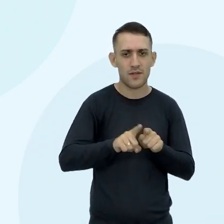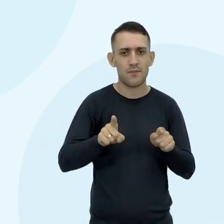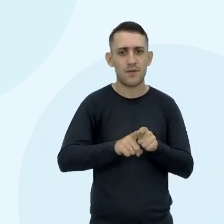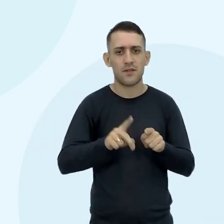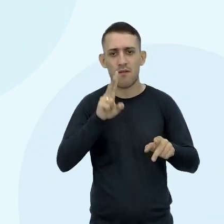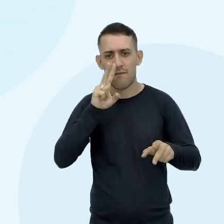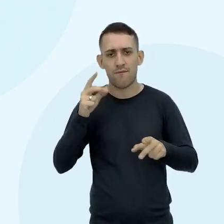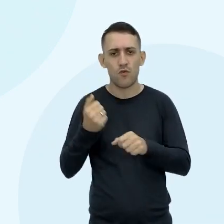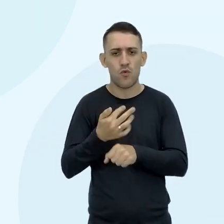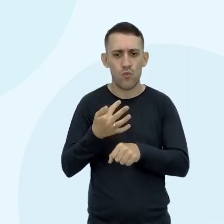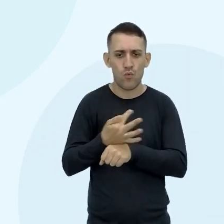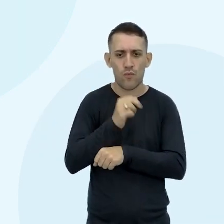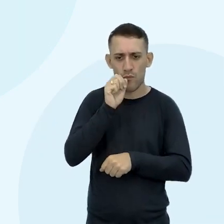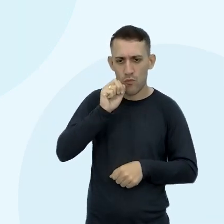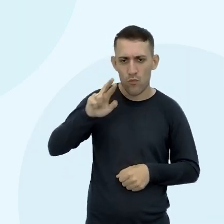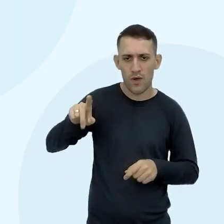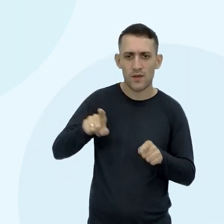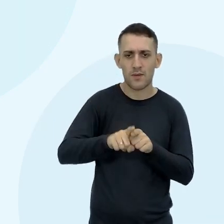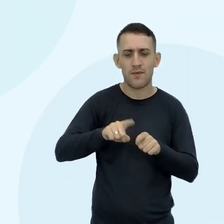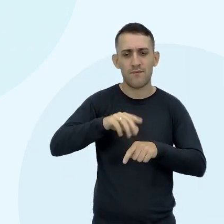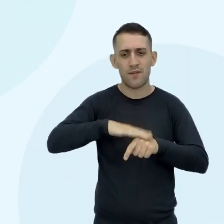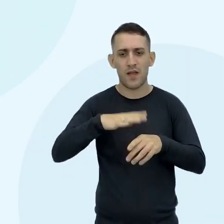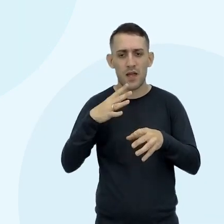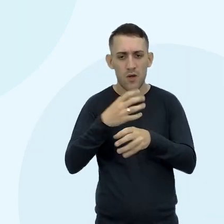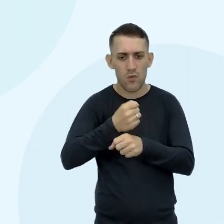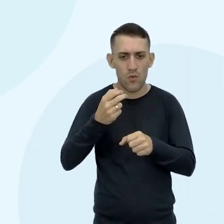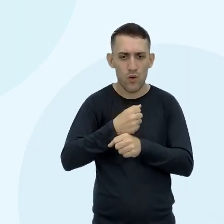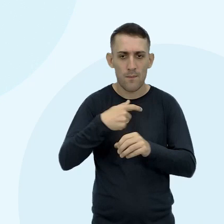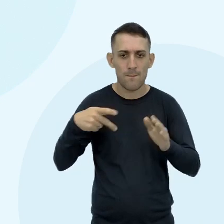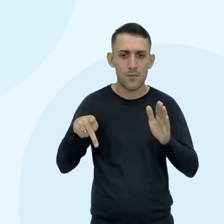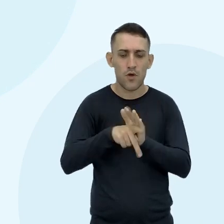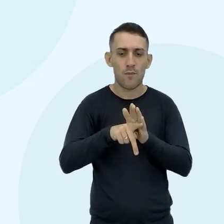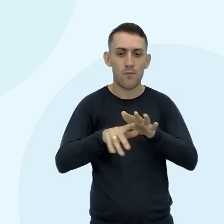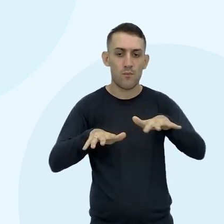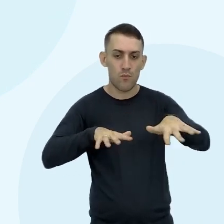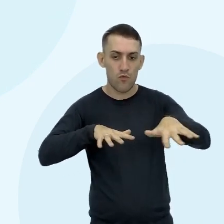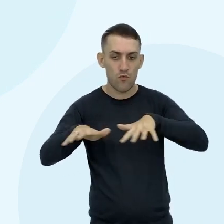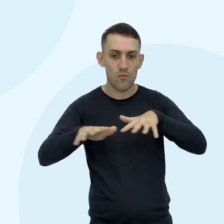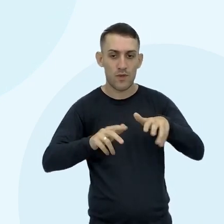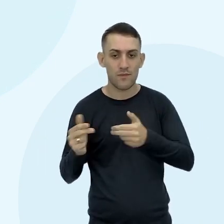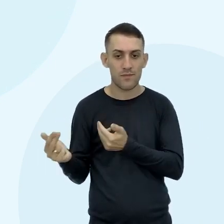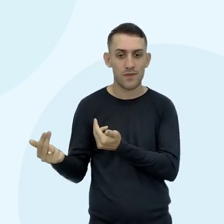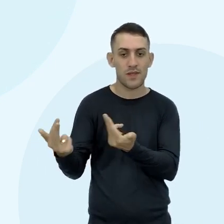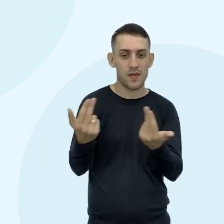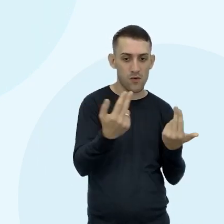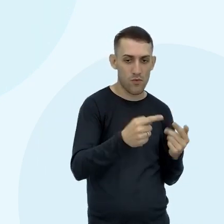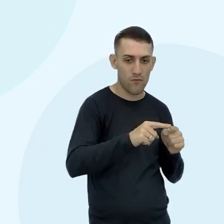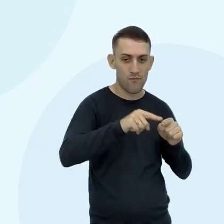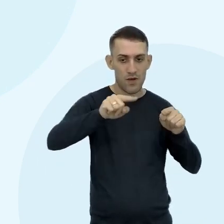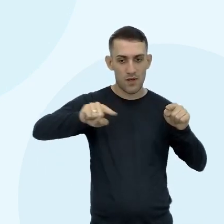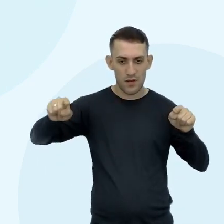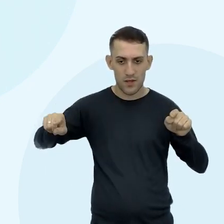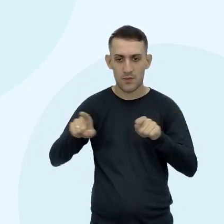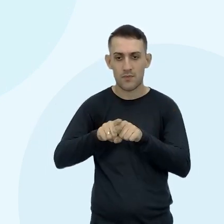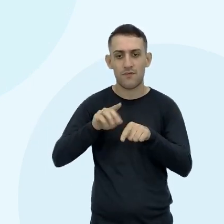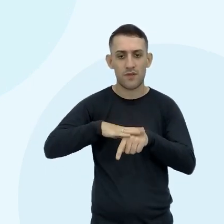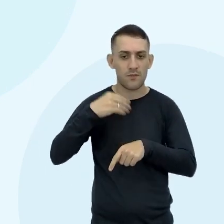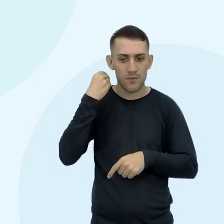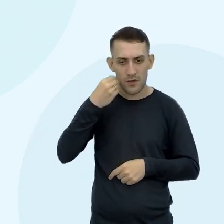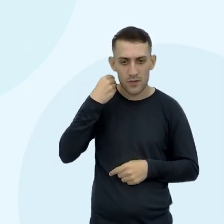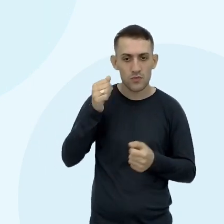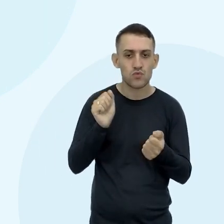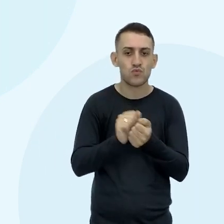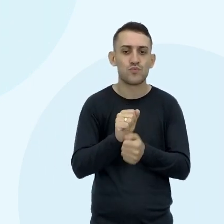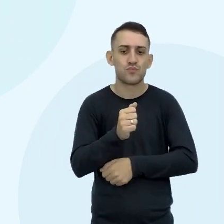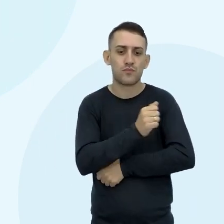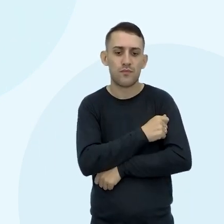da força Existência do ar Fizemos uns cálculos aqui Falando do movimento Uniformemente variado Fiz alguns experimentos Com nós estudantes aí